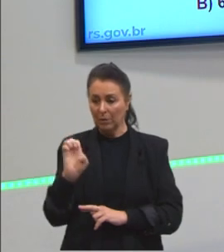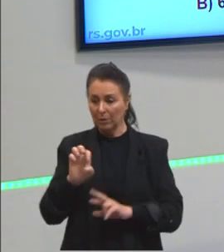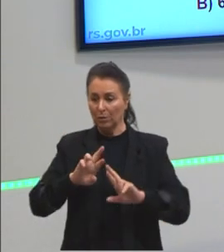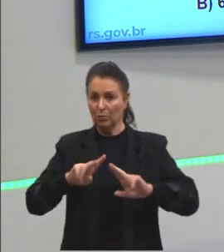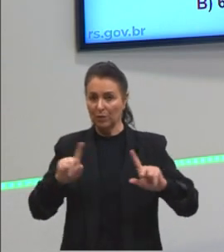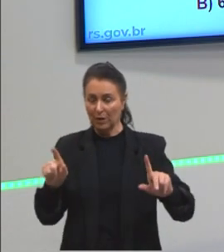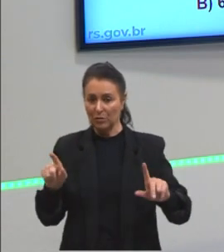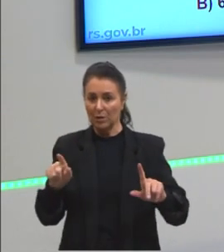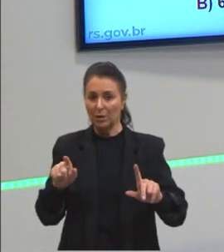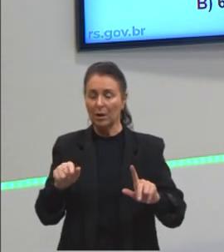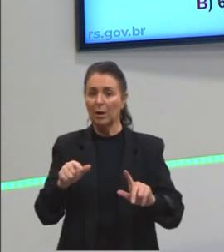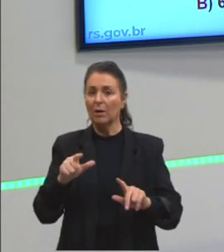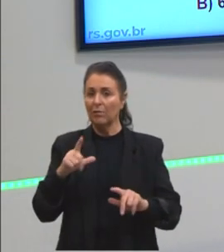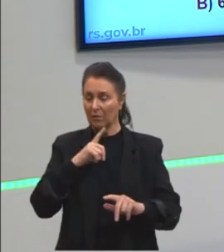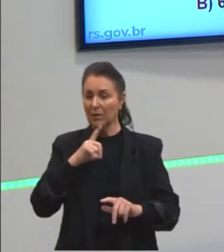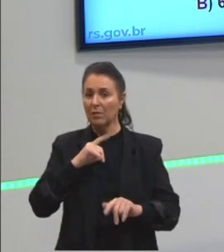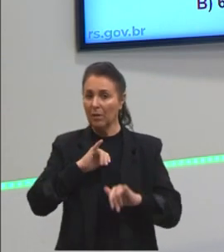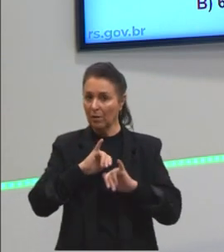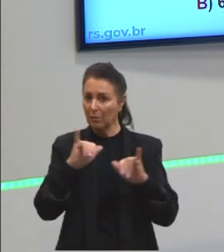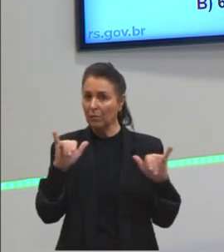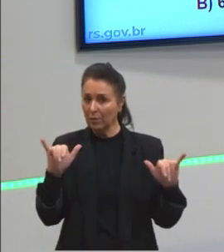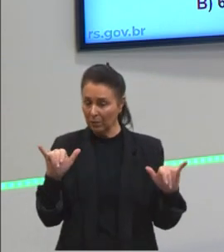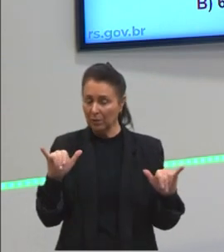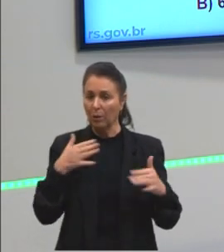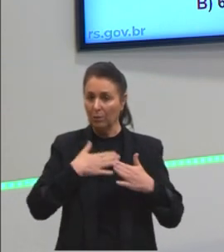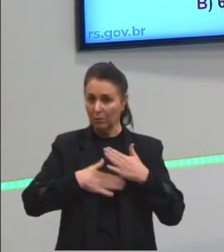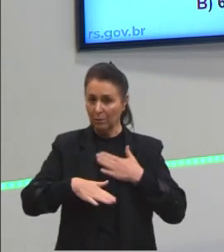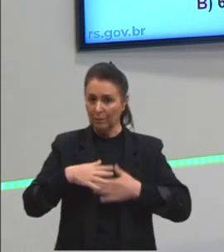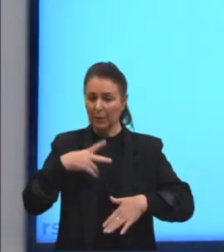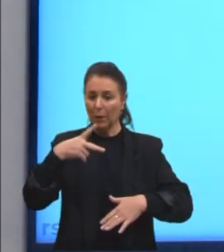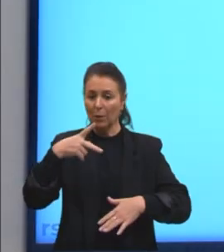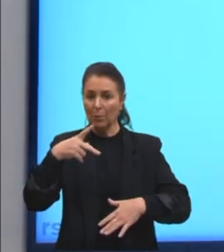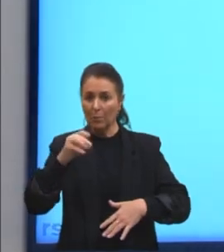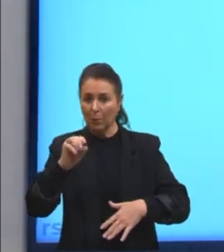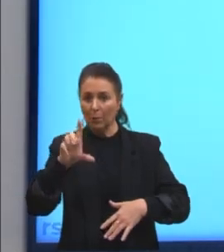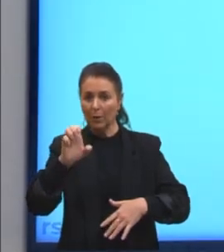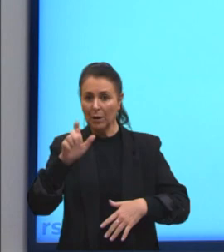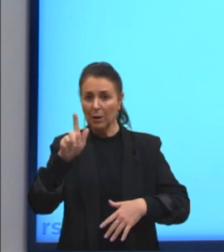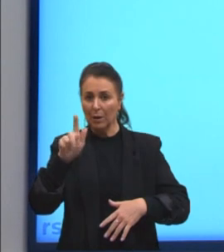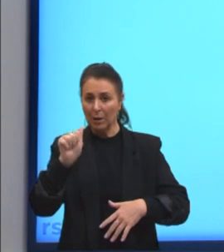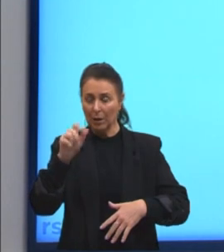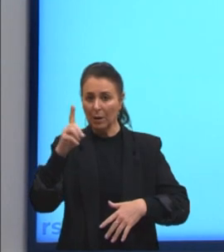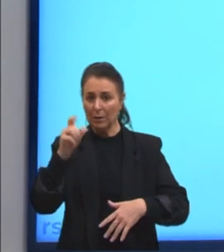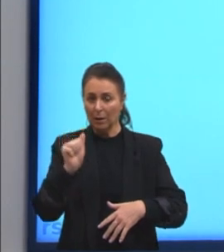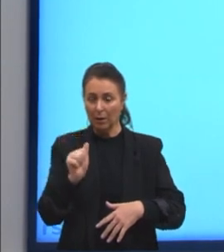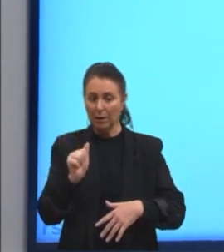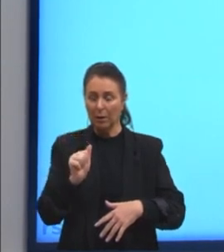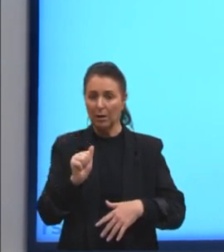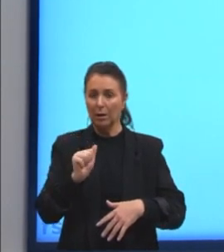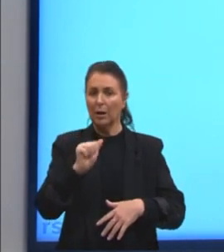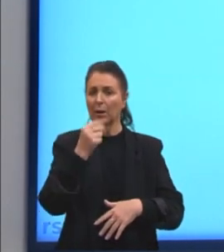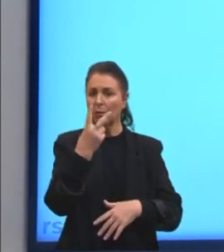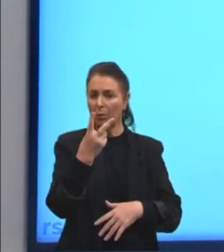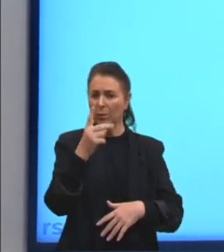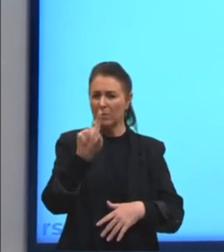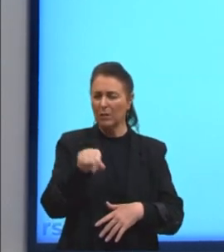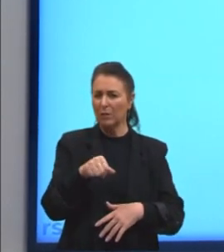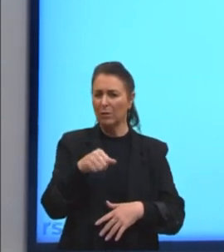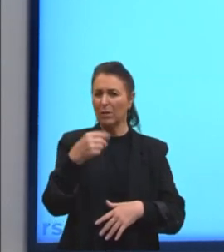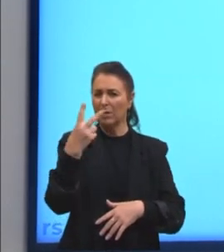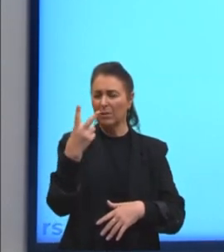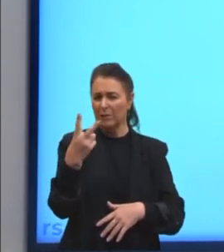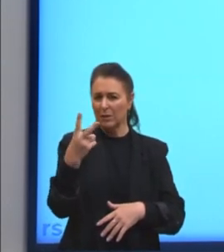eles vão trazer a informação para nós, tá? A polegada, vocês vão utilizar 2,5 centímetros aproximadamente.